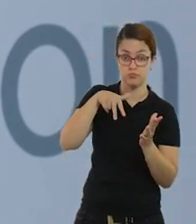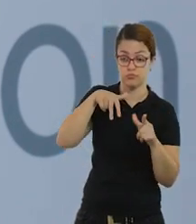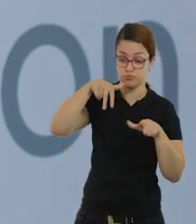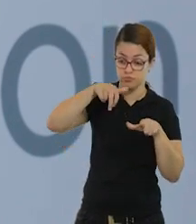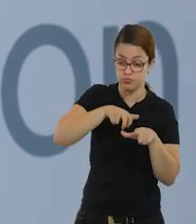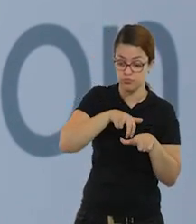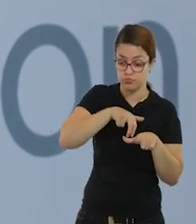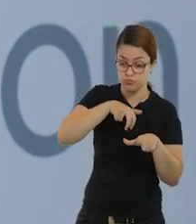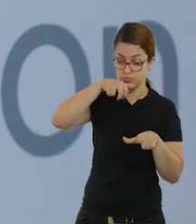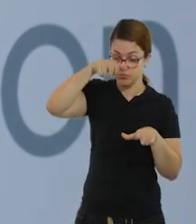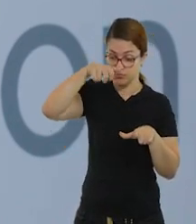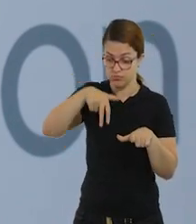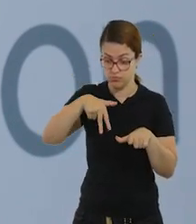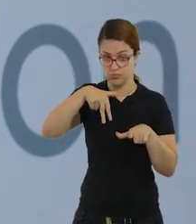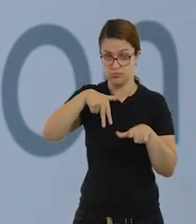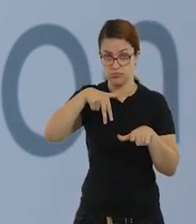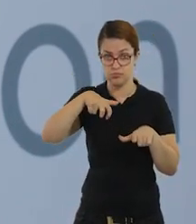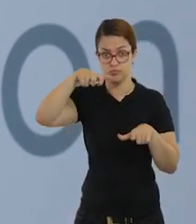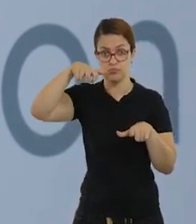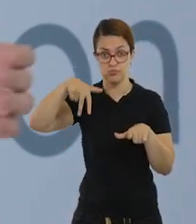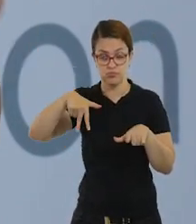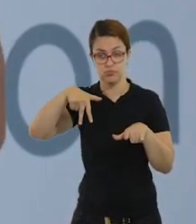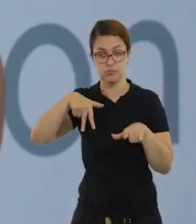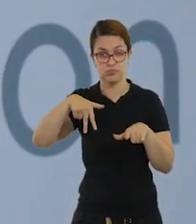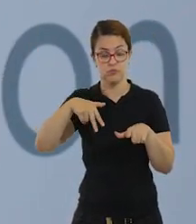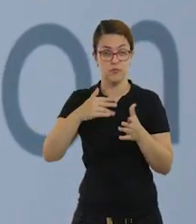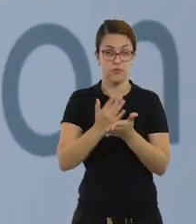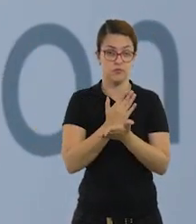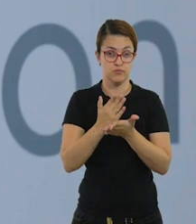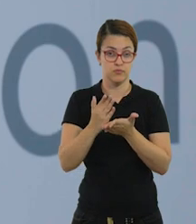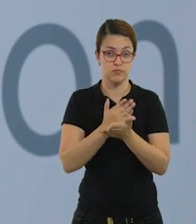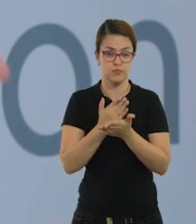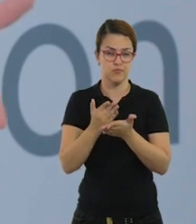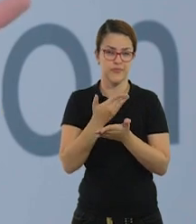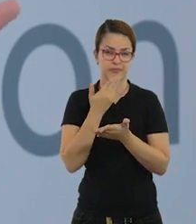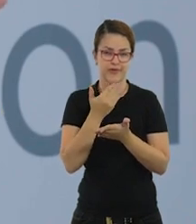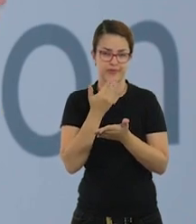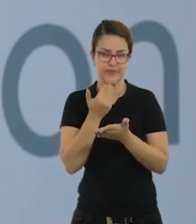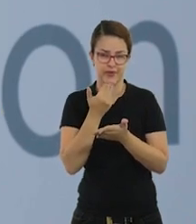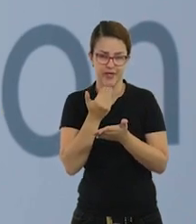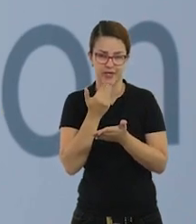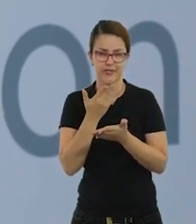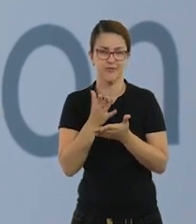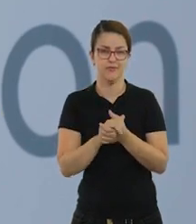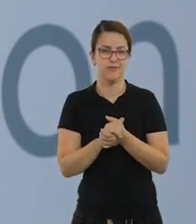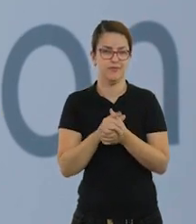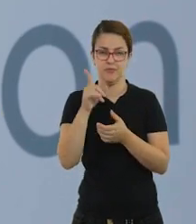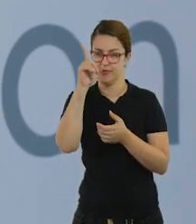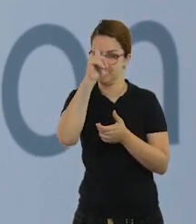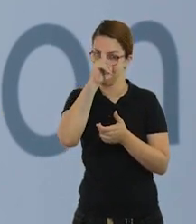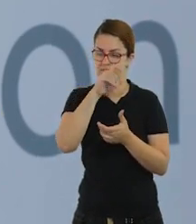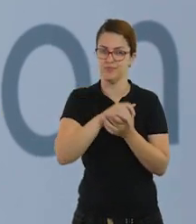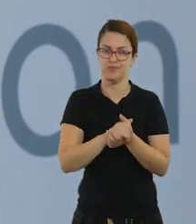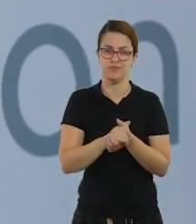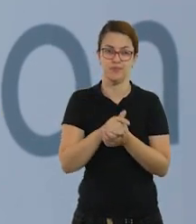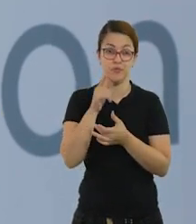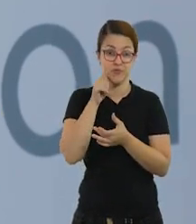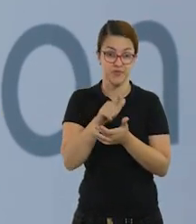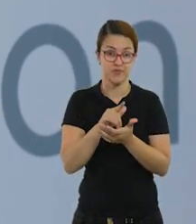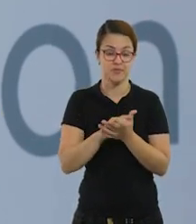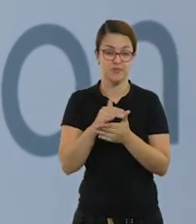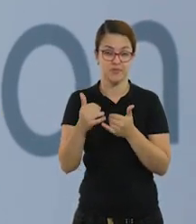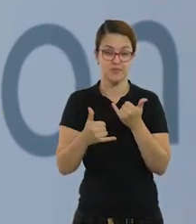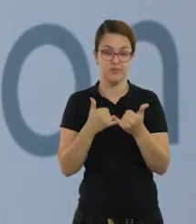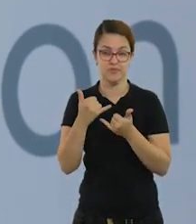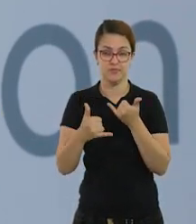dentro da brincadeira, ok? Então, a gente vai separar algumas etapas, da mais fácil até a mais complexa, para ele